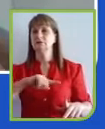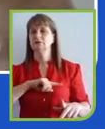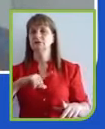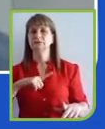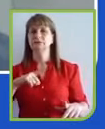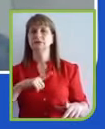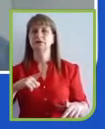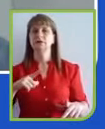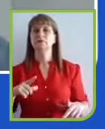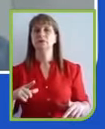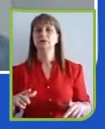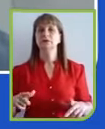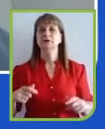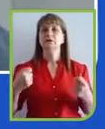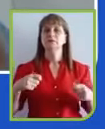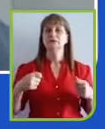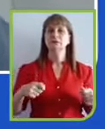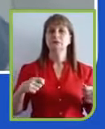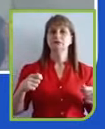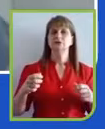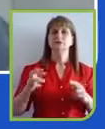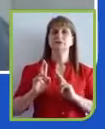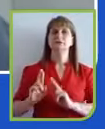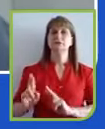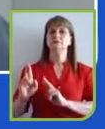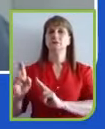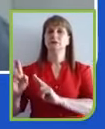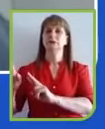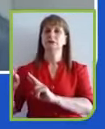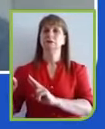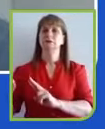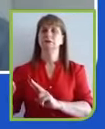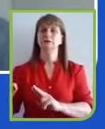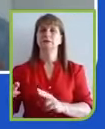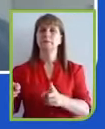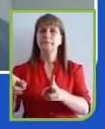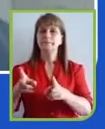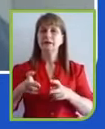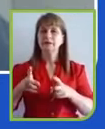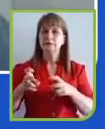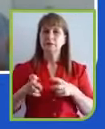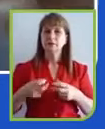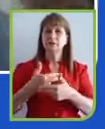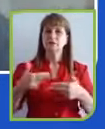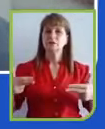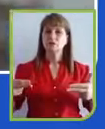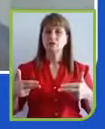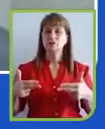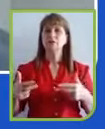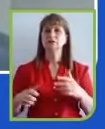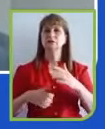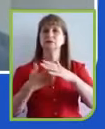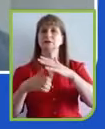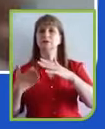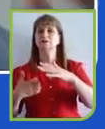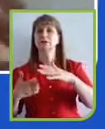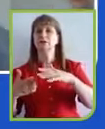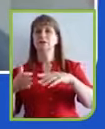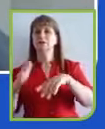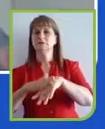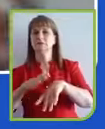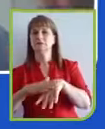e, ao mesmo tempo, vejo o que as empresas estão fazendo, portanto, é concreto, não é uma ficção da minha cabeça,